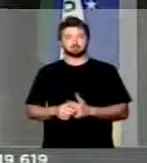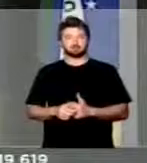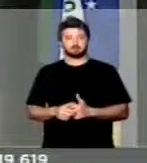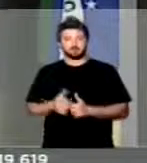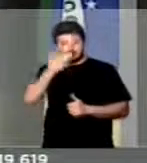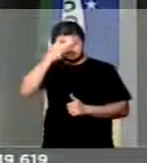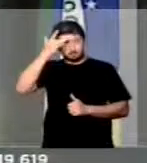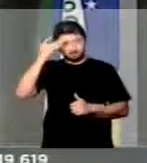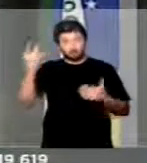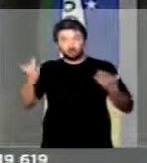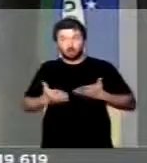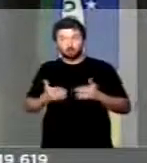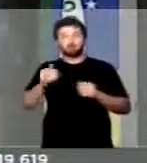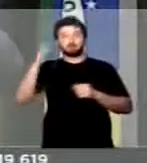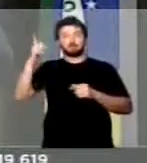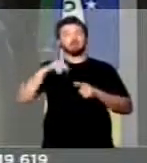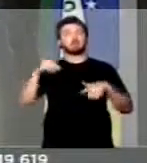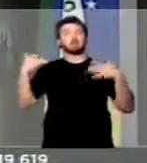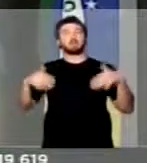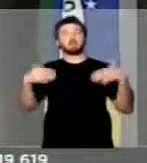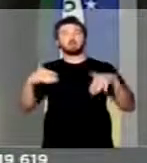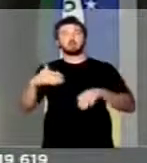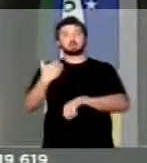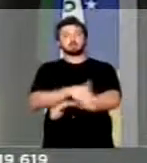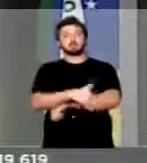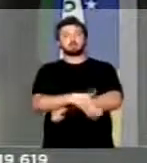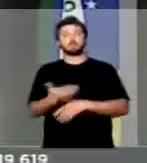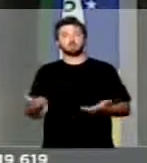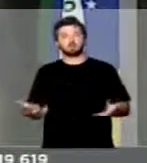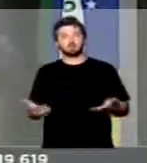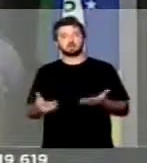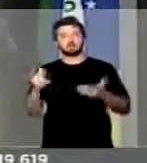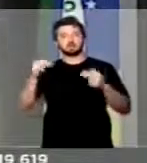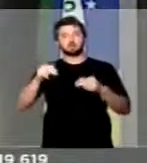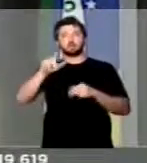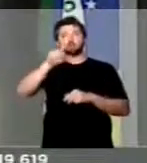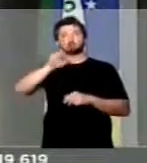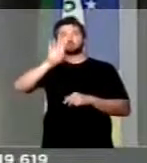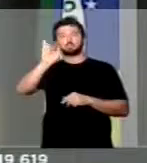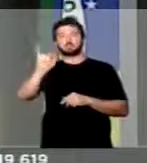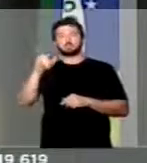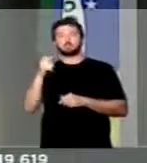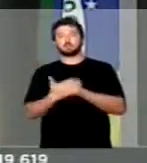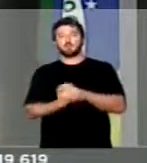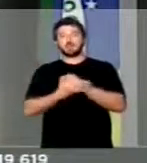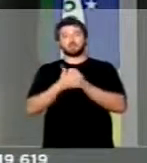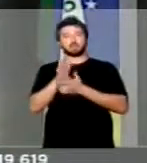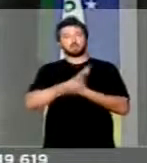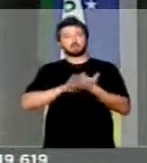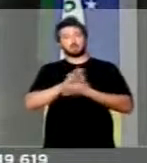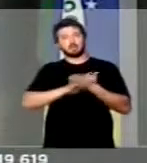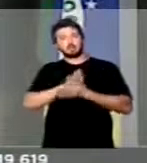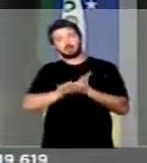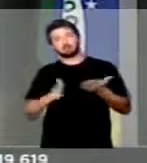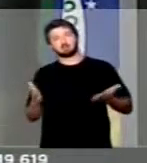aqueles que hoje estão perambulando pelas ruas, como zumbis sem assistência necessária,